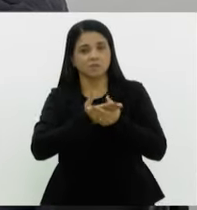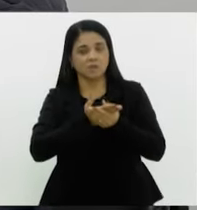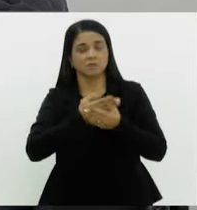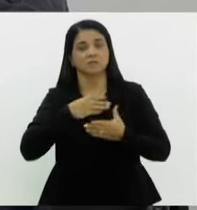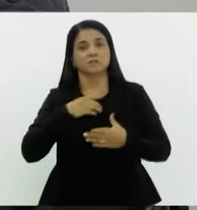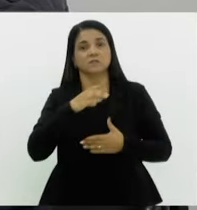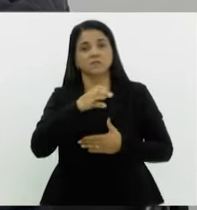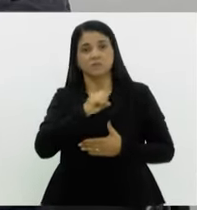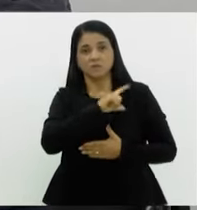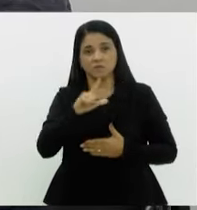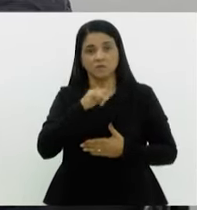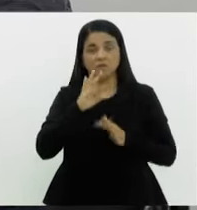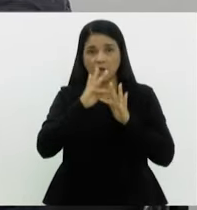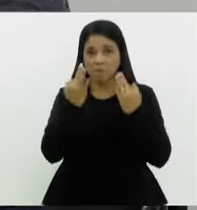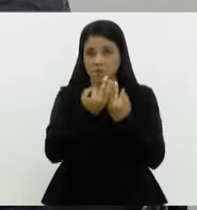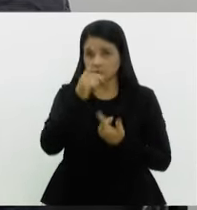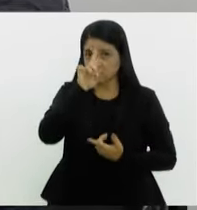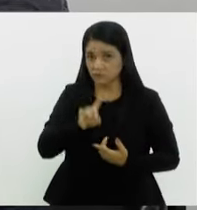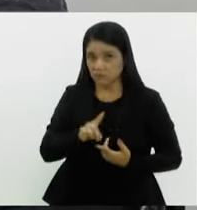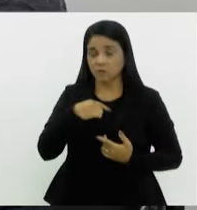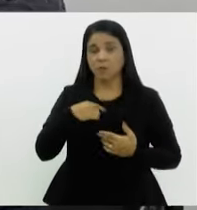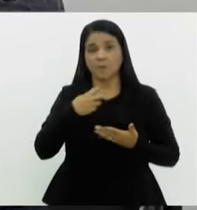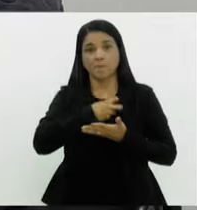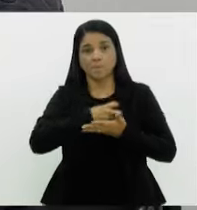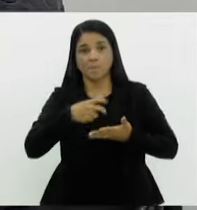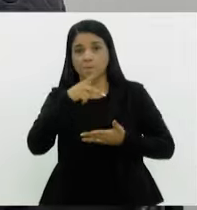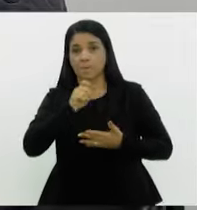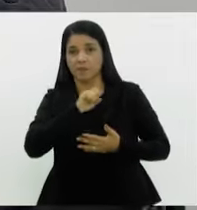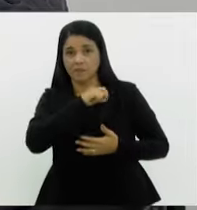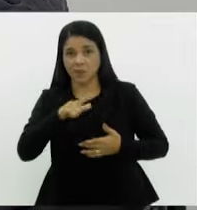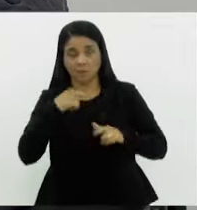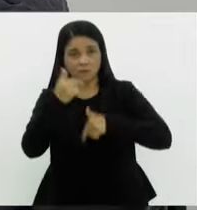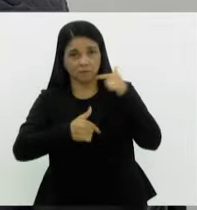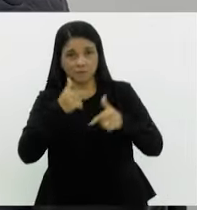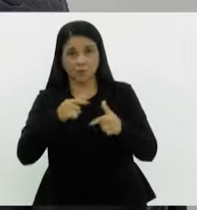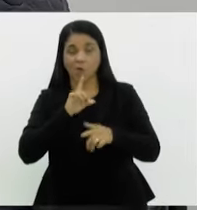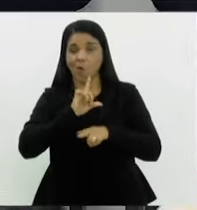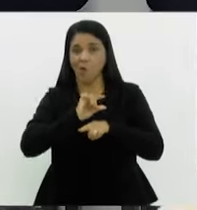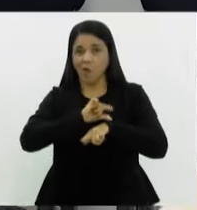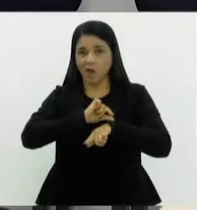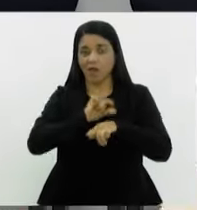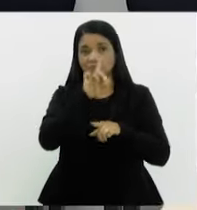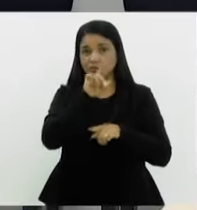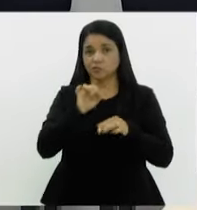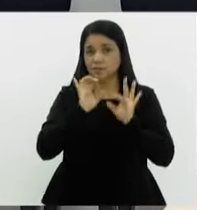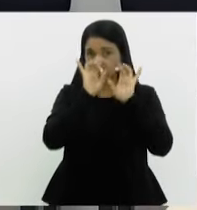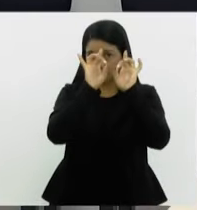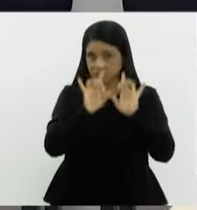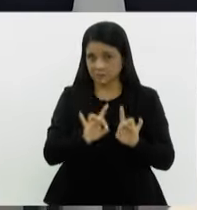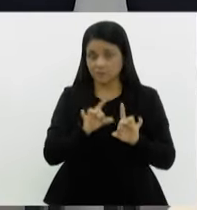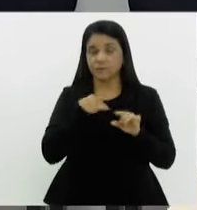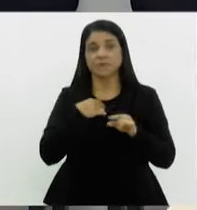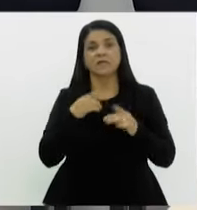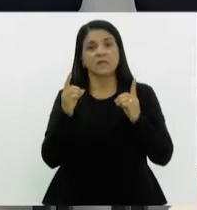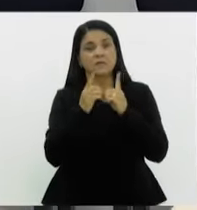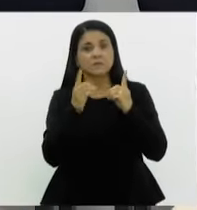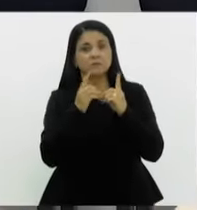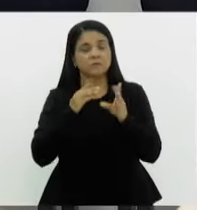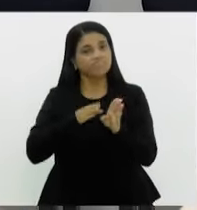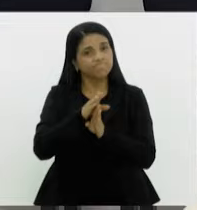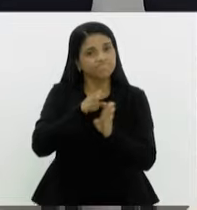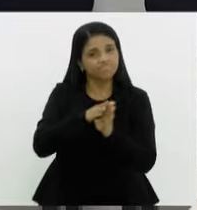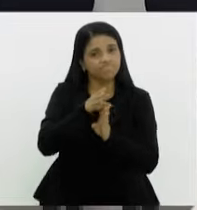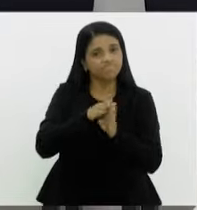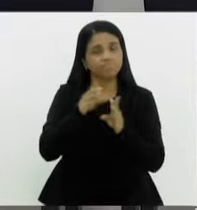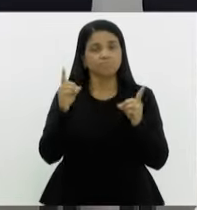cível, direito da família, trabalhista e penal, em dias e horários específicos. Os atendimentos recebem desde consultoria até